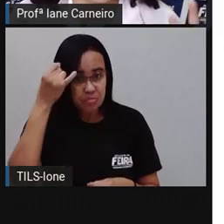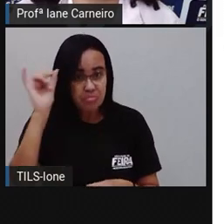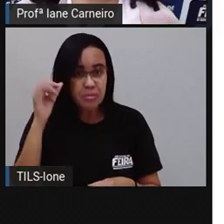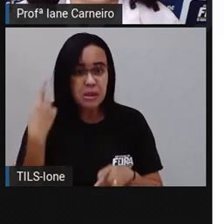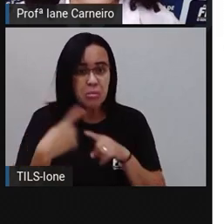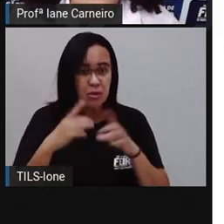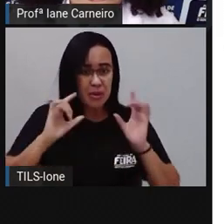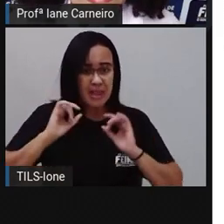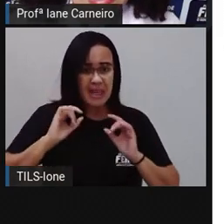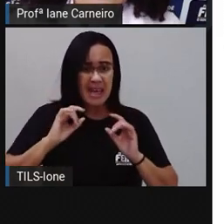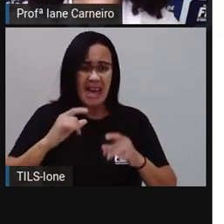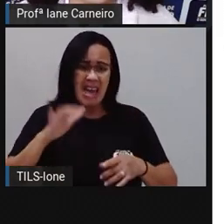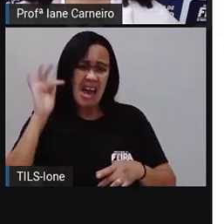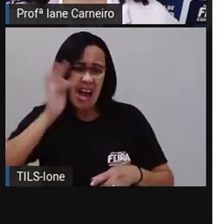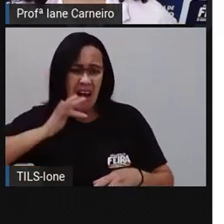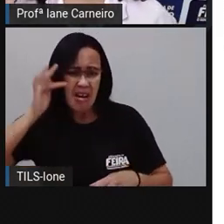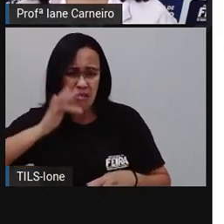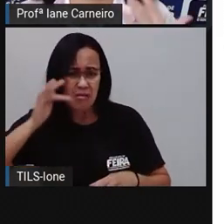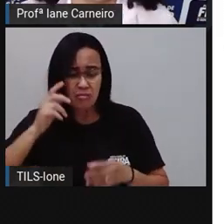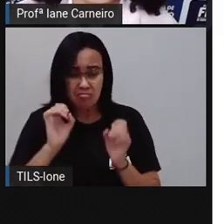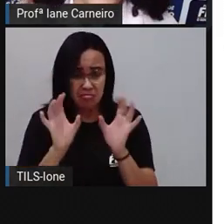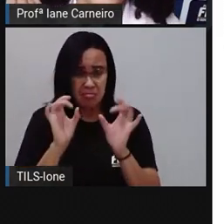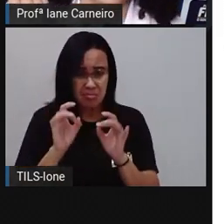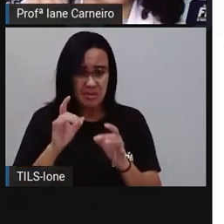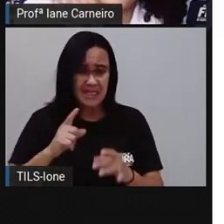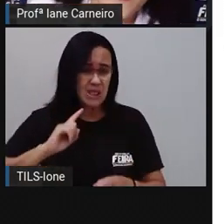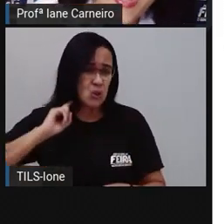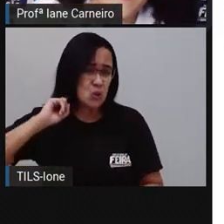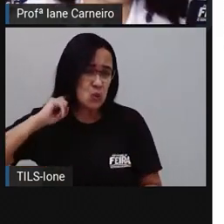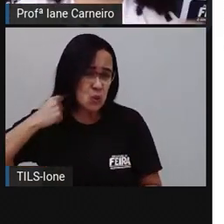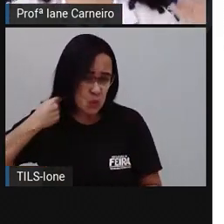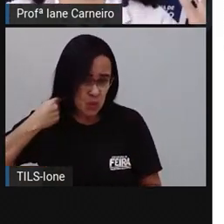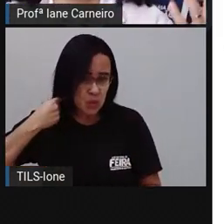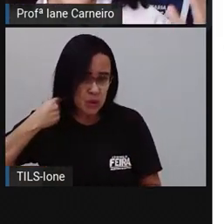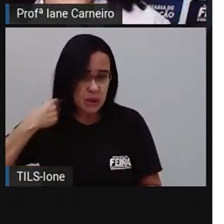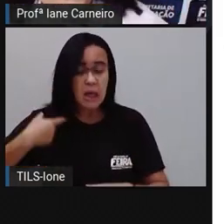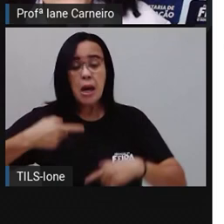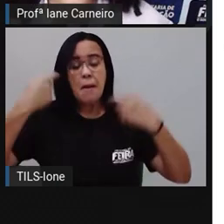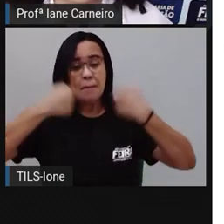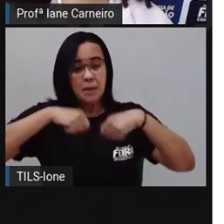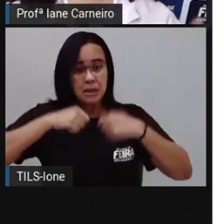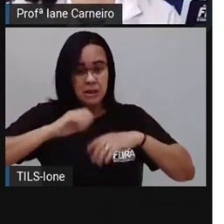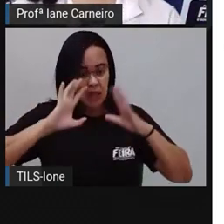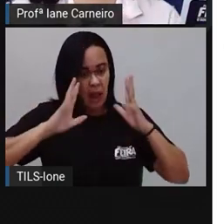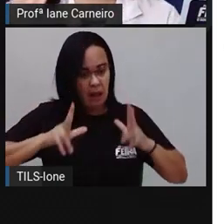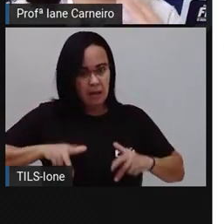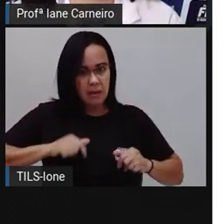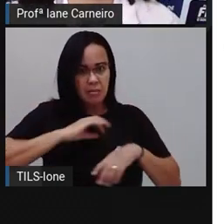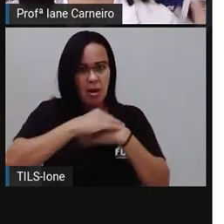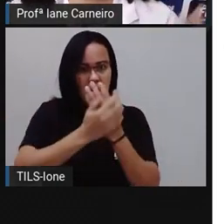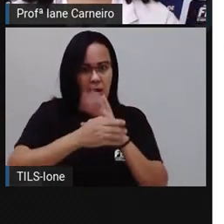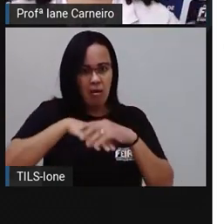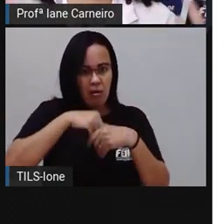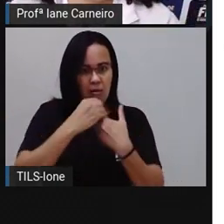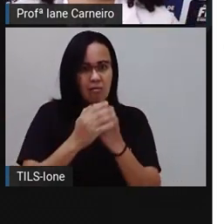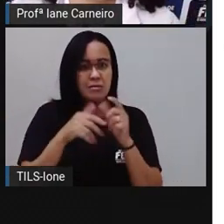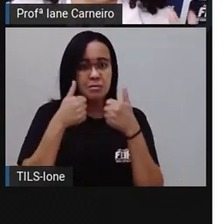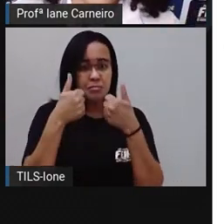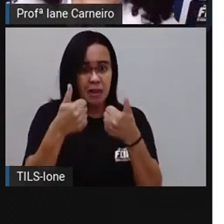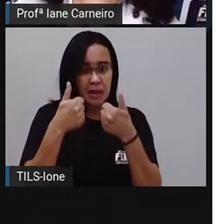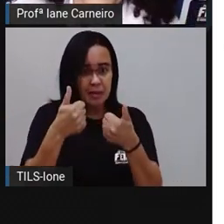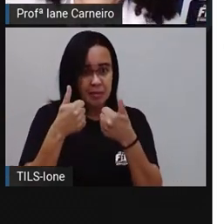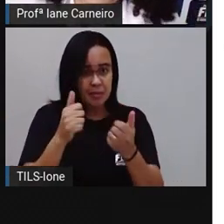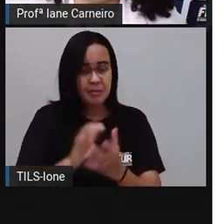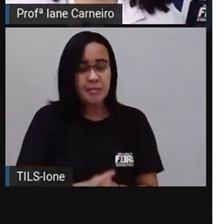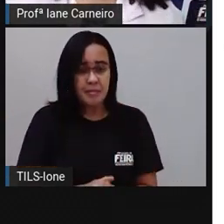para que se torne um ambiente agradável, né? Que todo mundo consiga ir lá, comprar seus produtos, né? Todo mundo possa usar aquele espaço